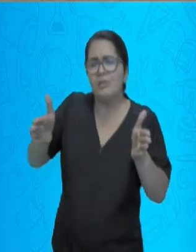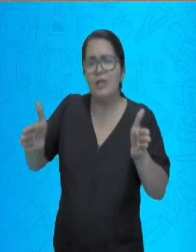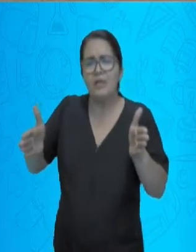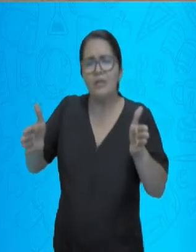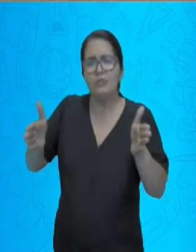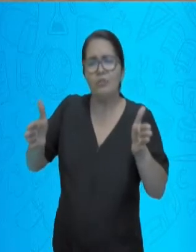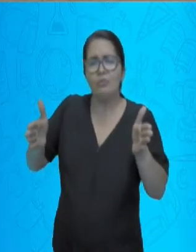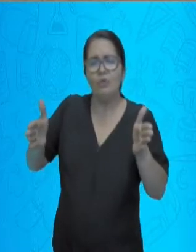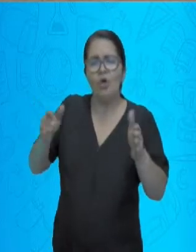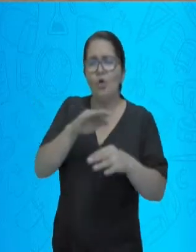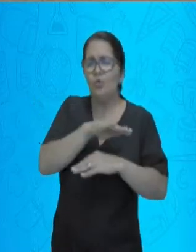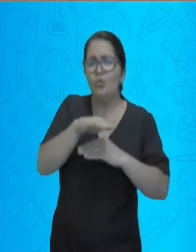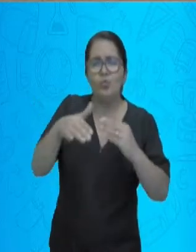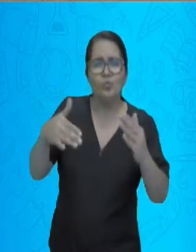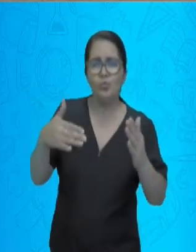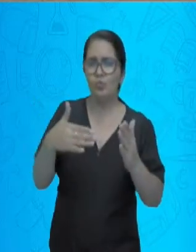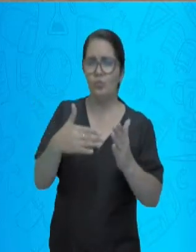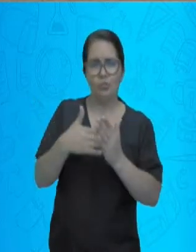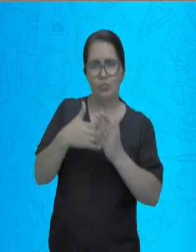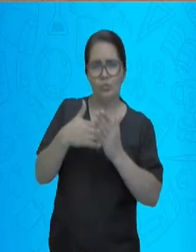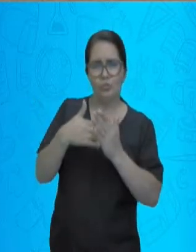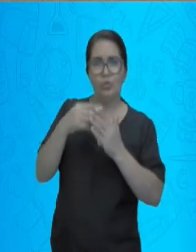que a gente vê aqui.